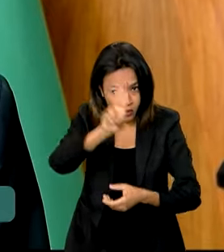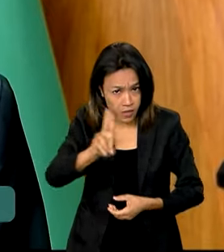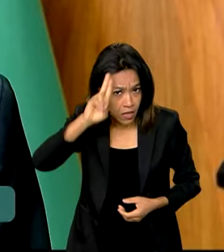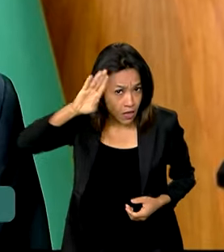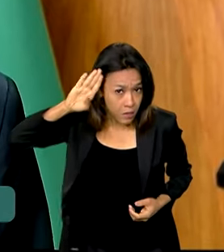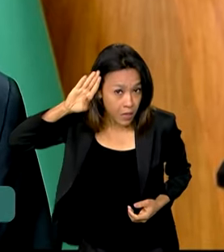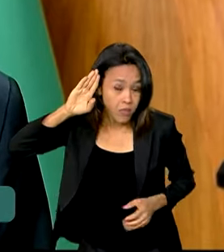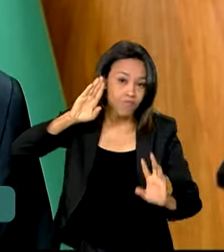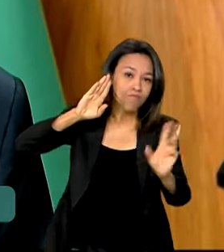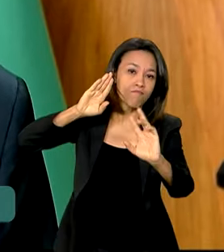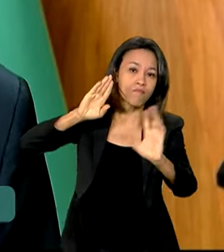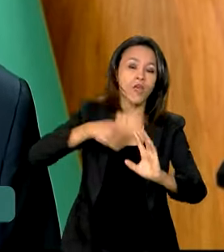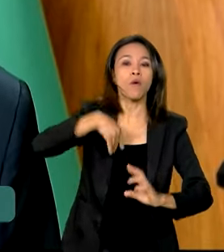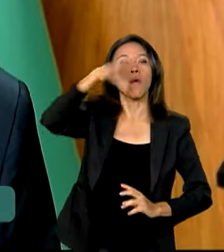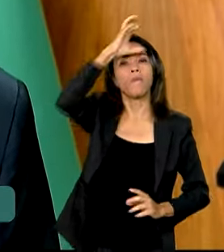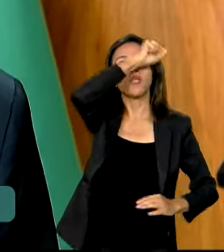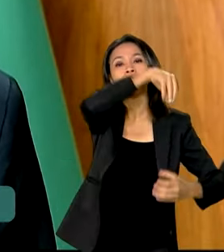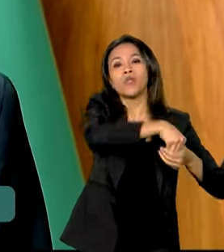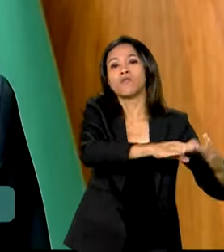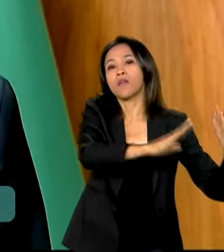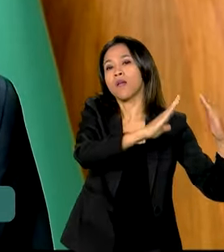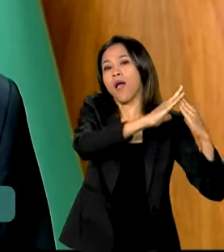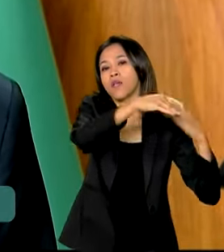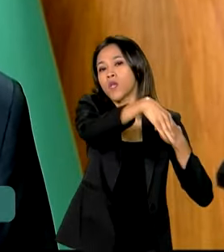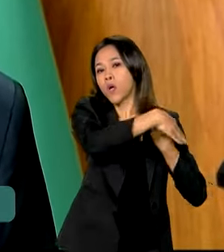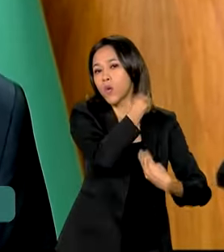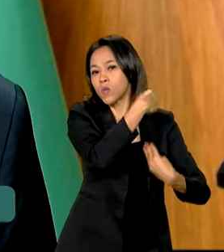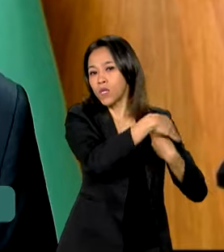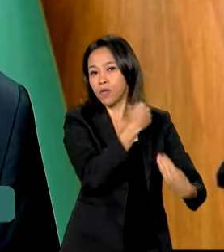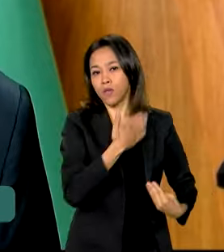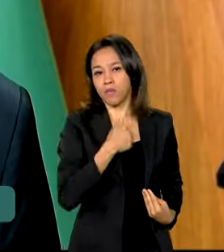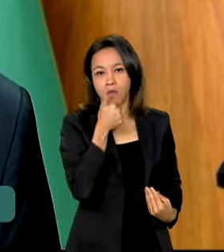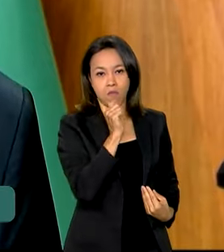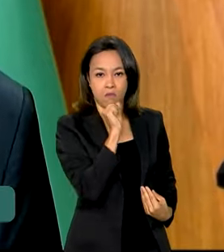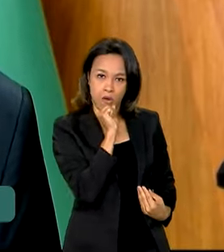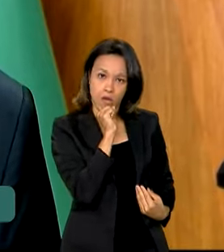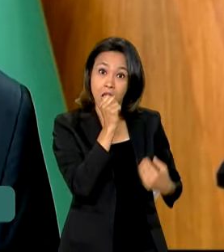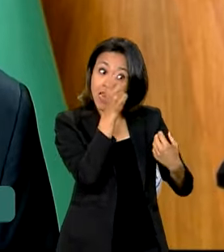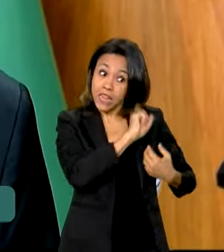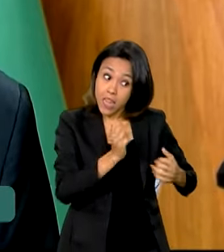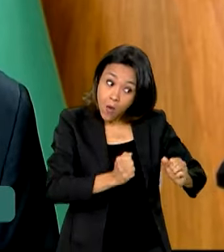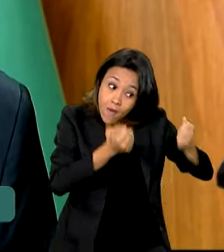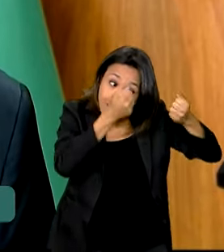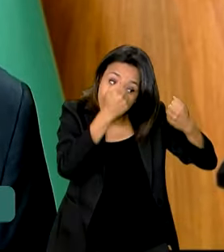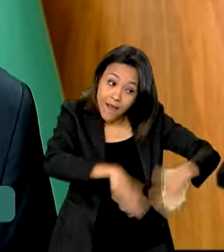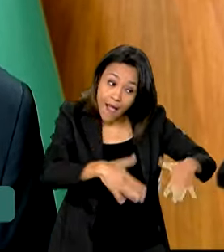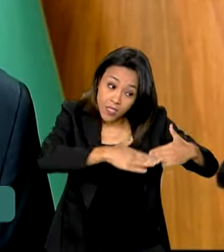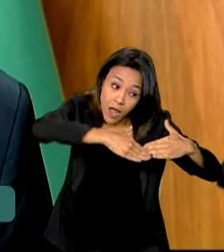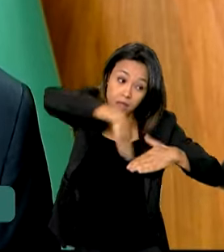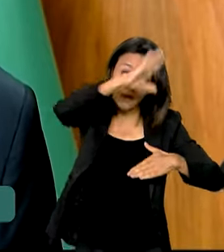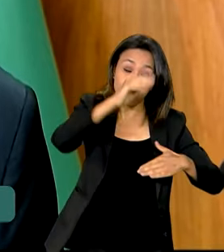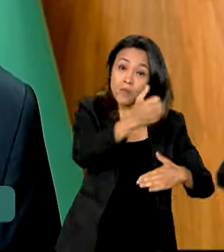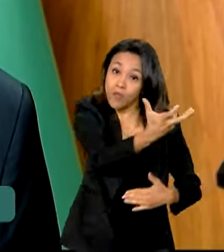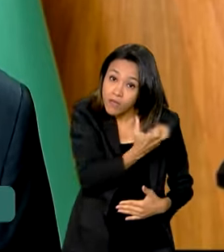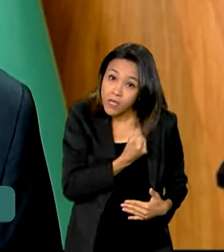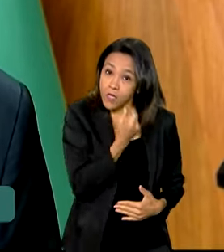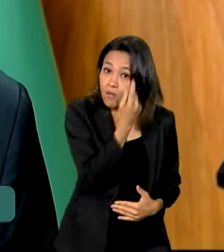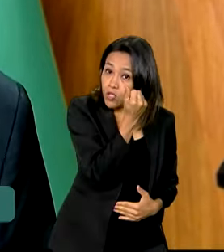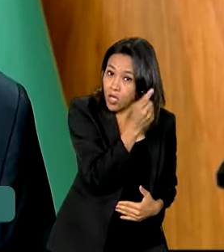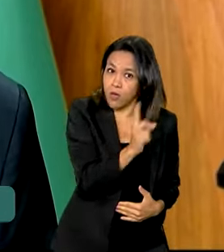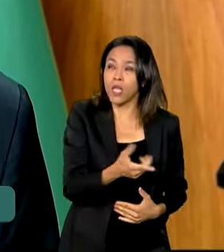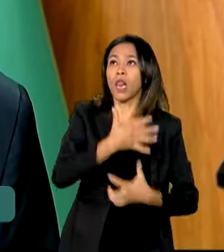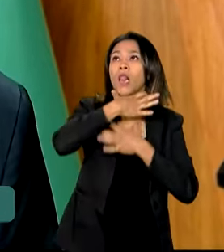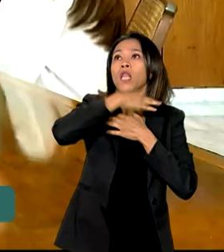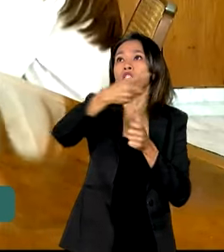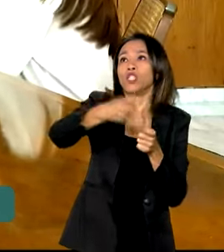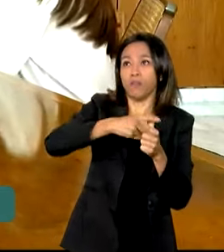de berço. Eu trago ela dos conselhos da dona Lindu. Não gaste o que você não tenha. Não faça dívida que